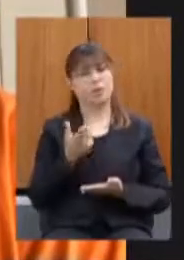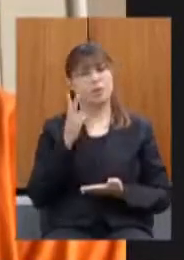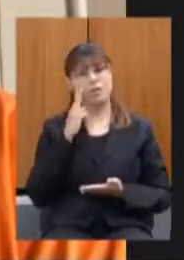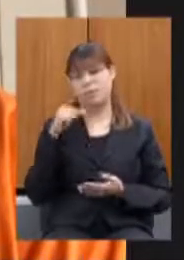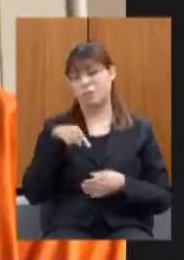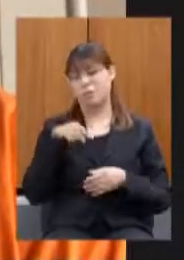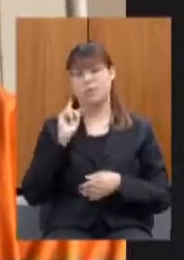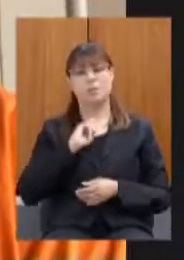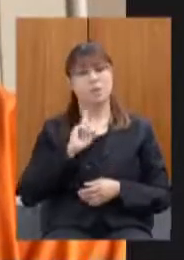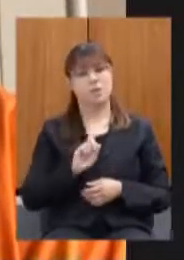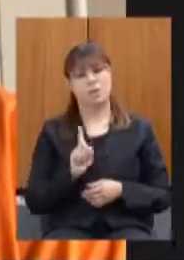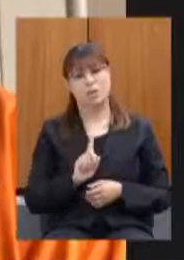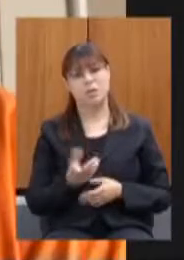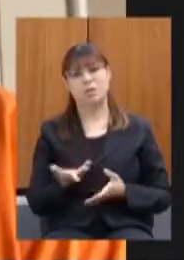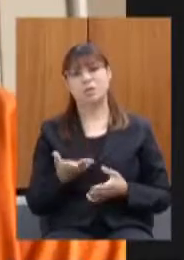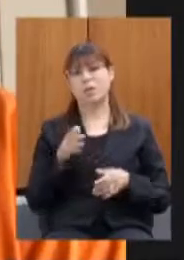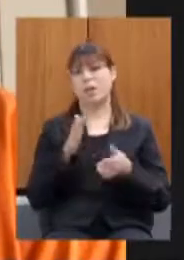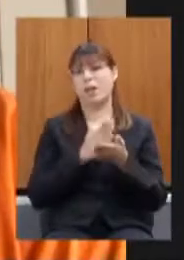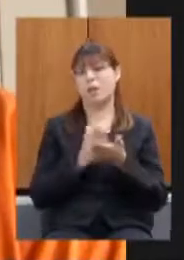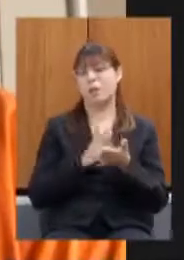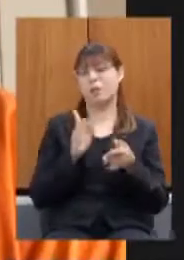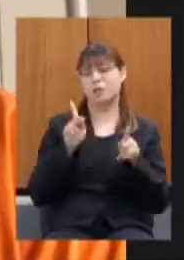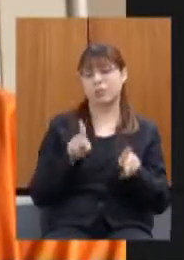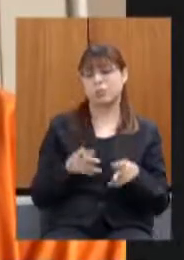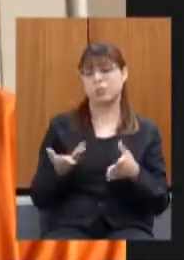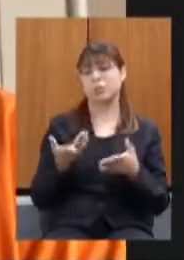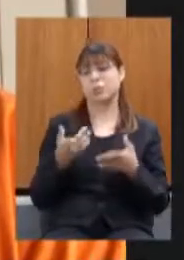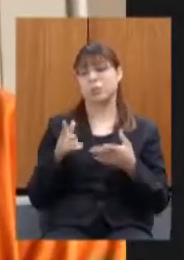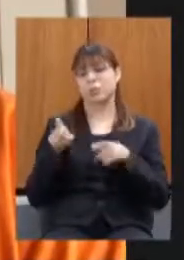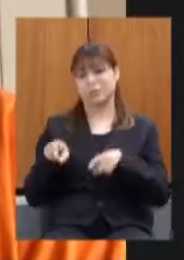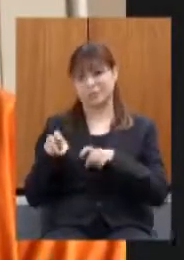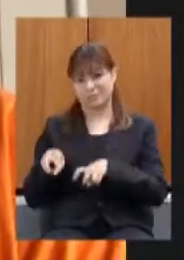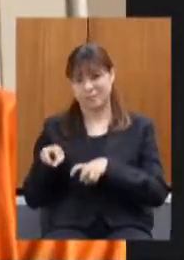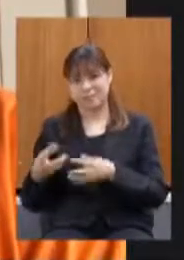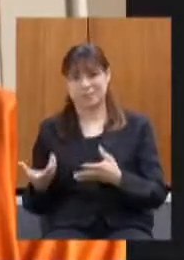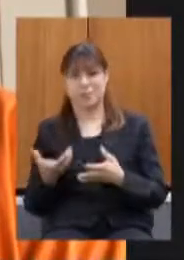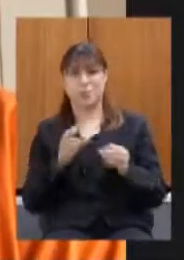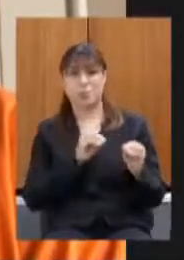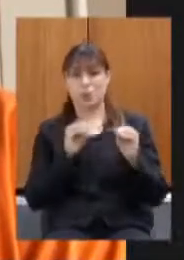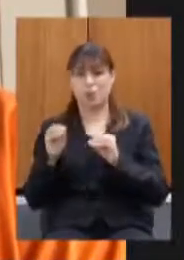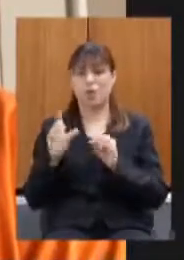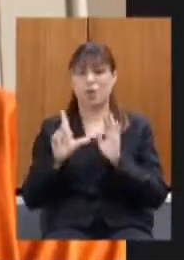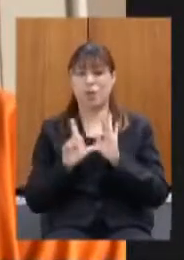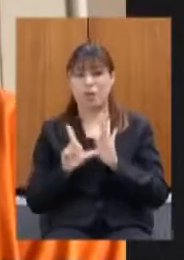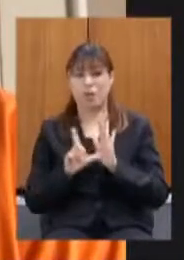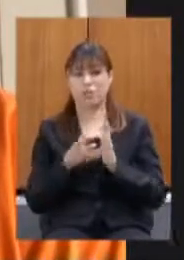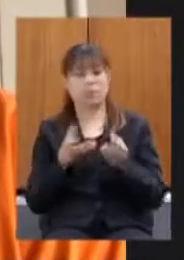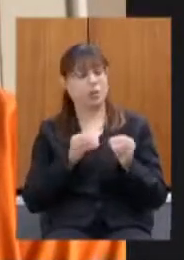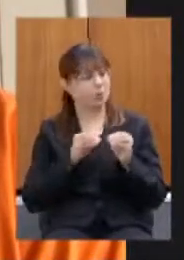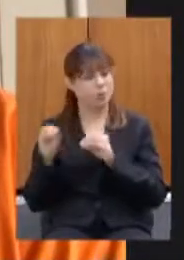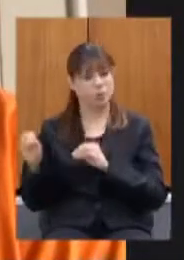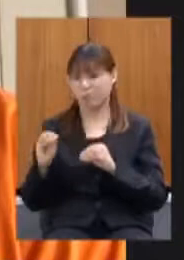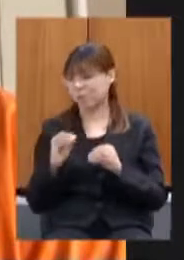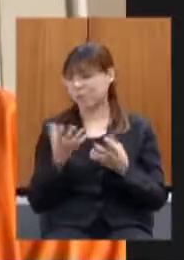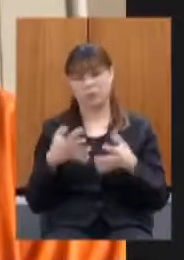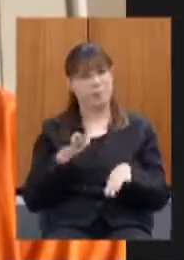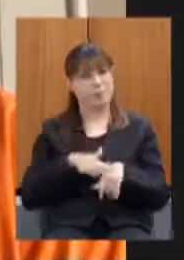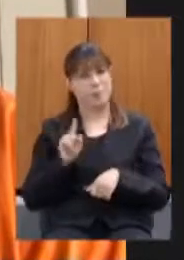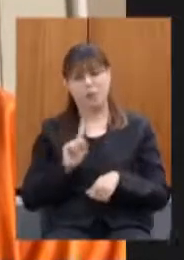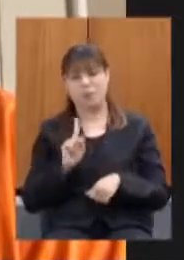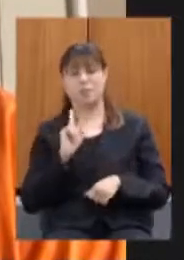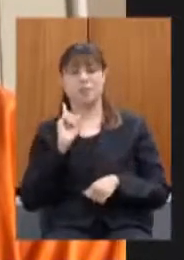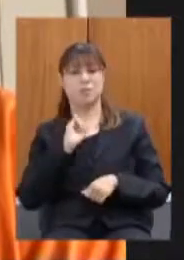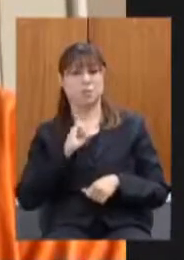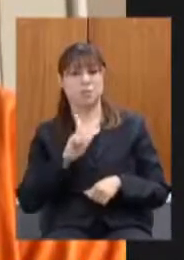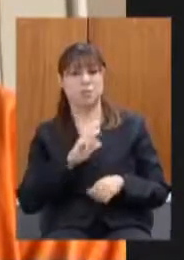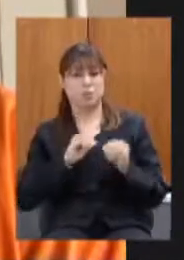produtores mudando lojas no Triângulo também chegando aqui pra gente o pessoal está querendo já mudar a loja do estado de Minas Gerais para